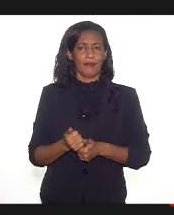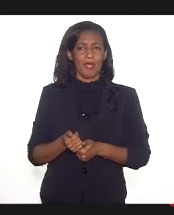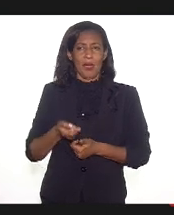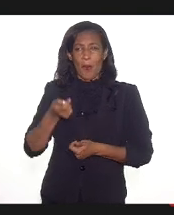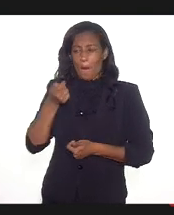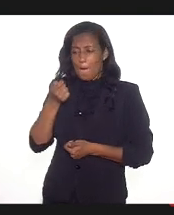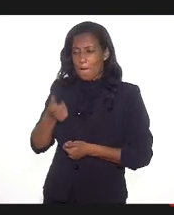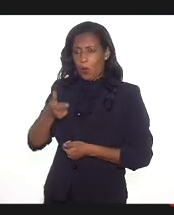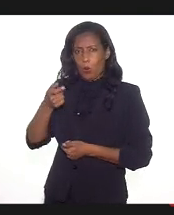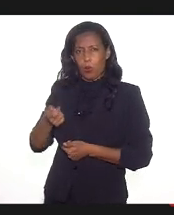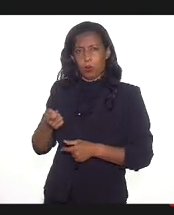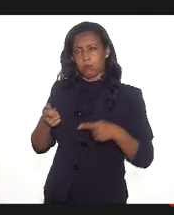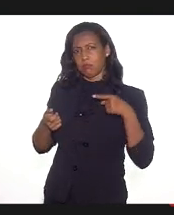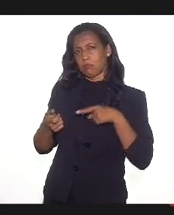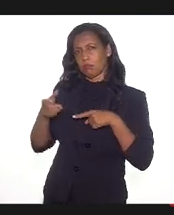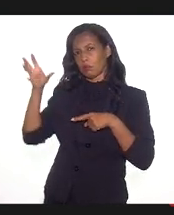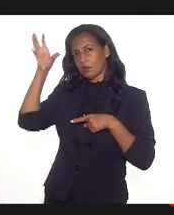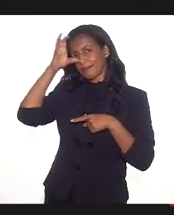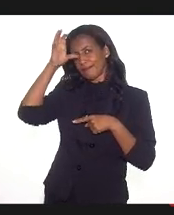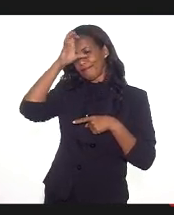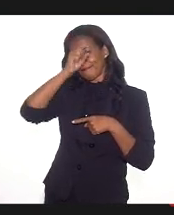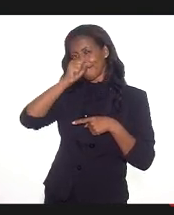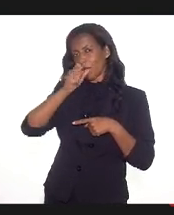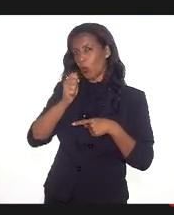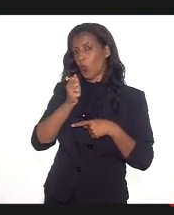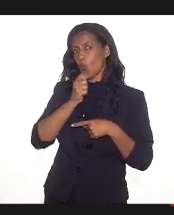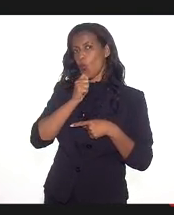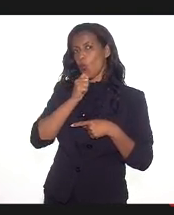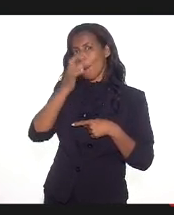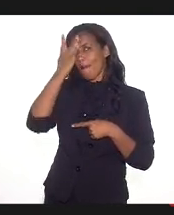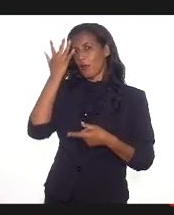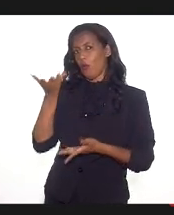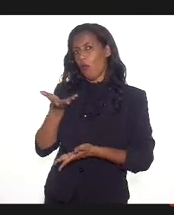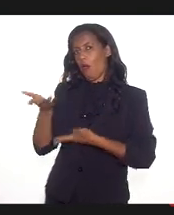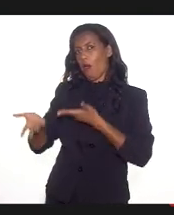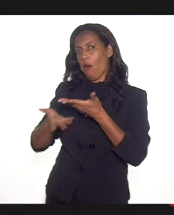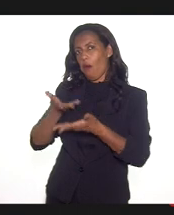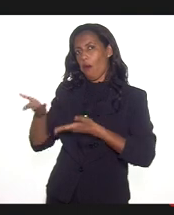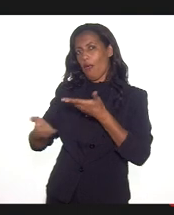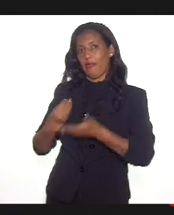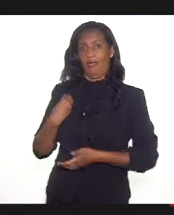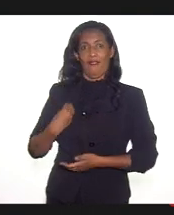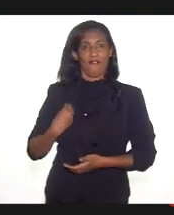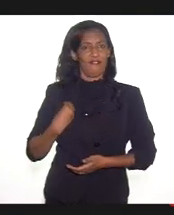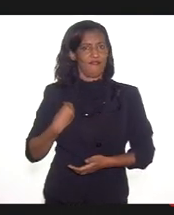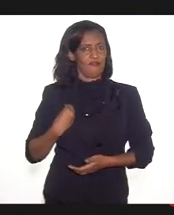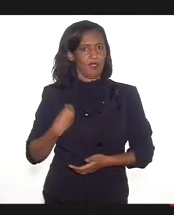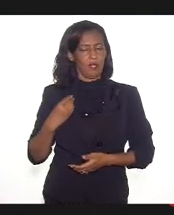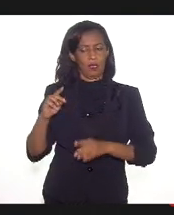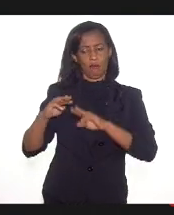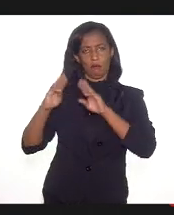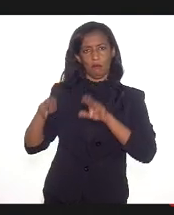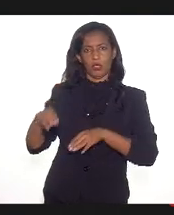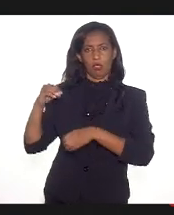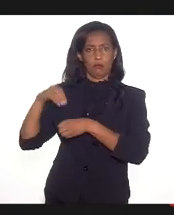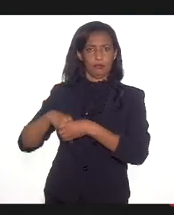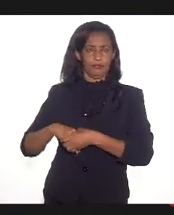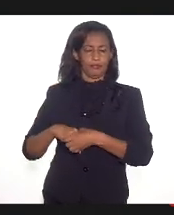compreendido por todos aqueles que não participam do cotidiano dos nossos museus.